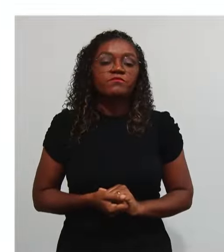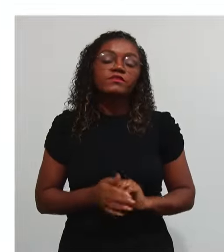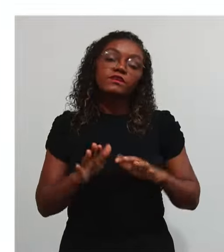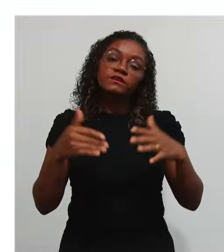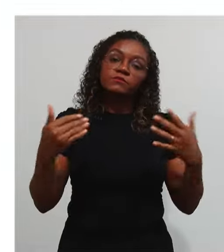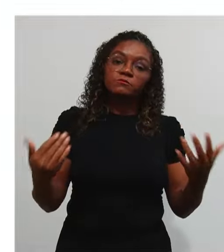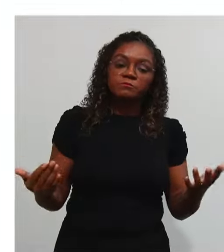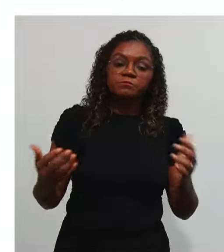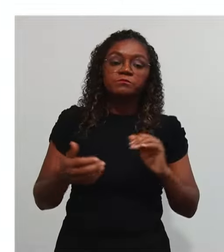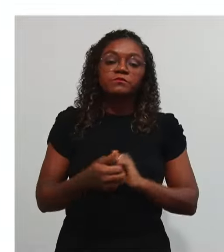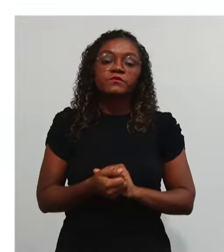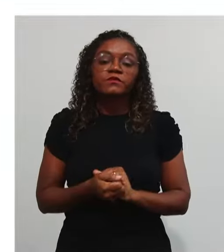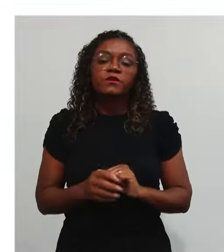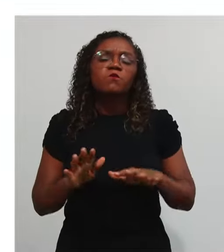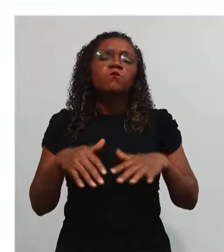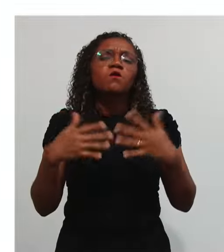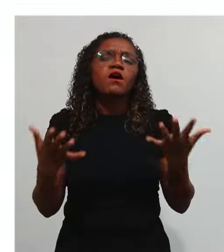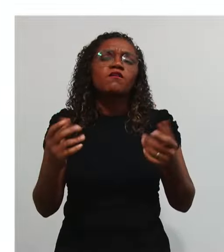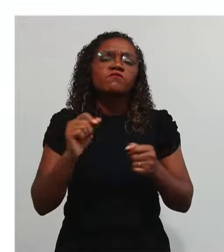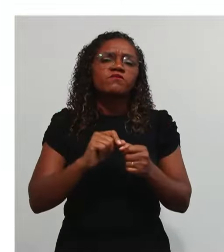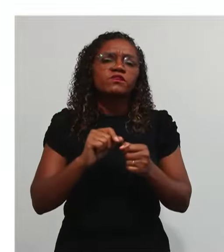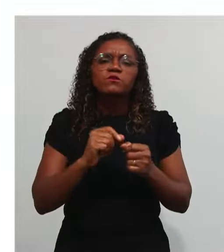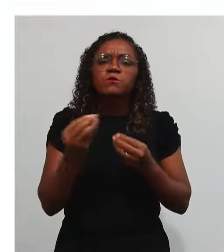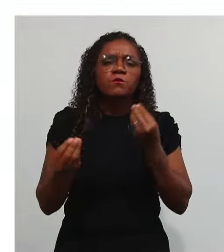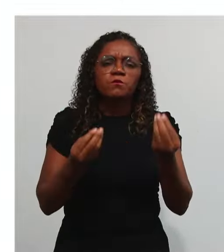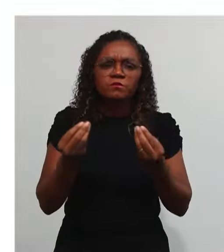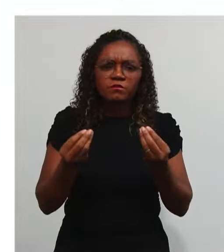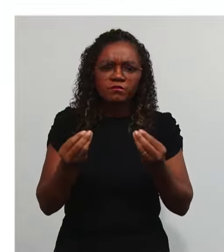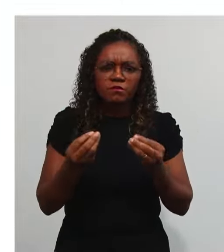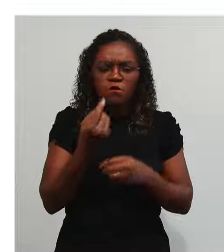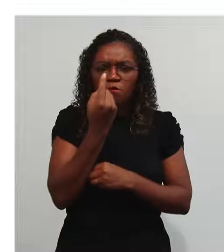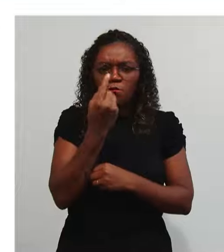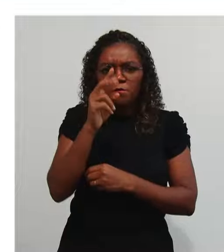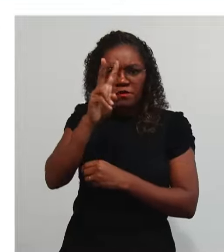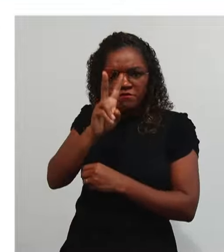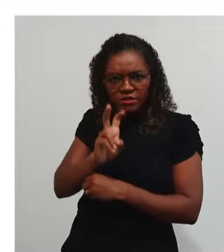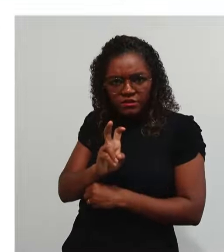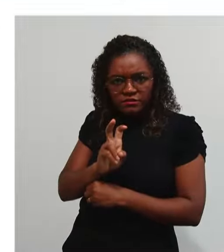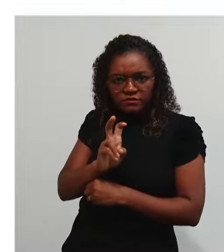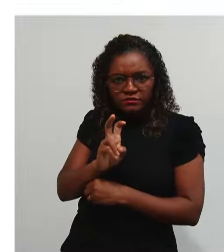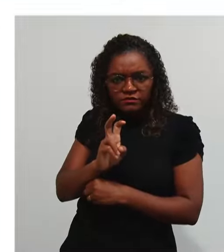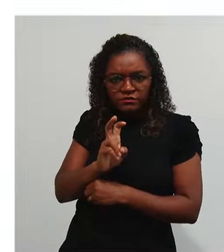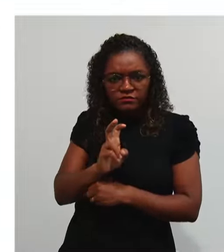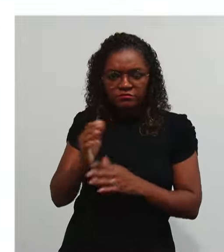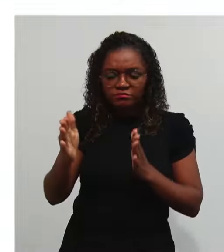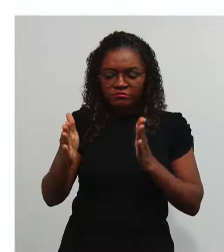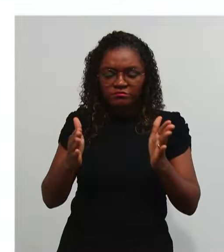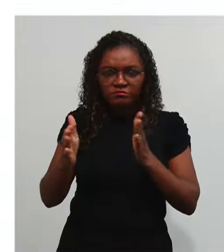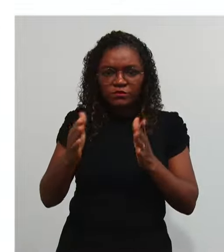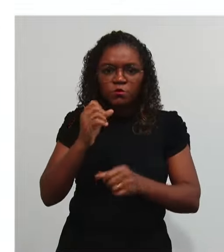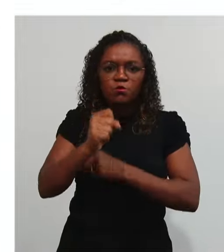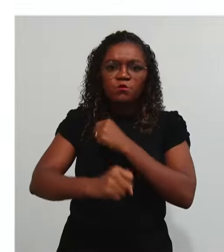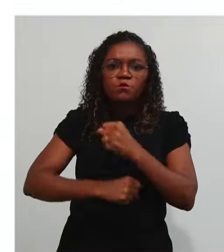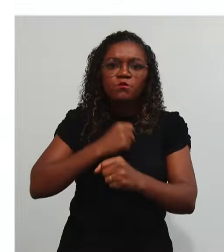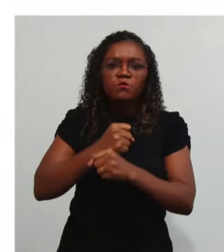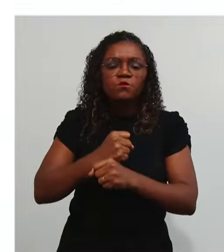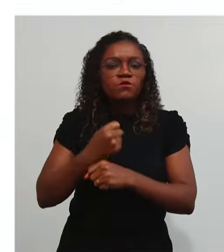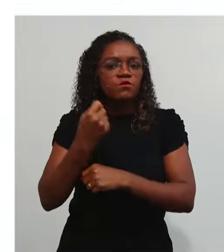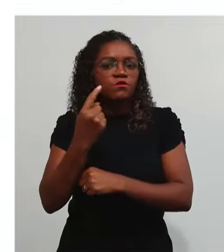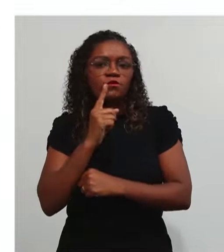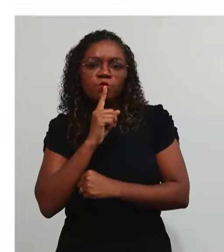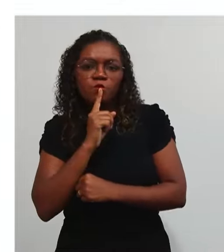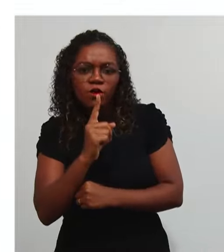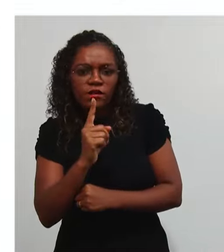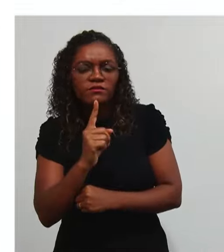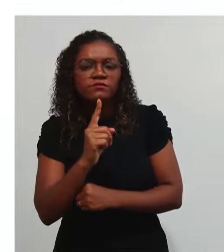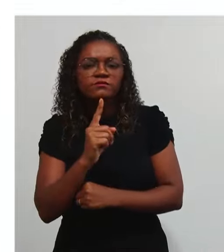De contas Atuam Em qual Esfera Anual Uma vez No período Da execução Do orçamento Público Nós temos